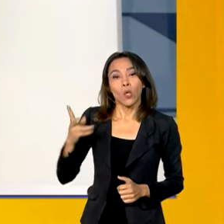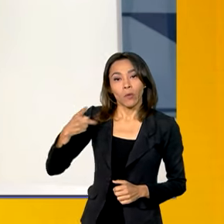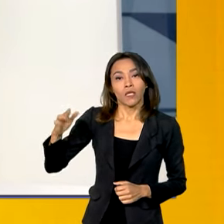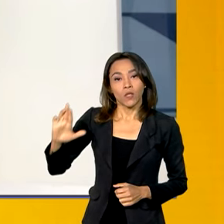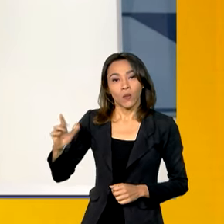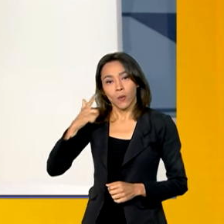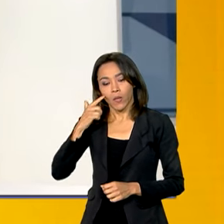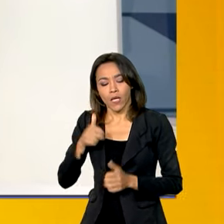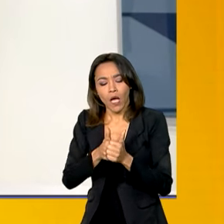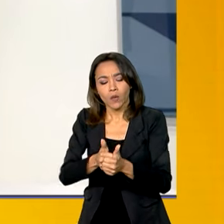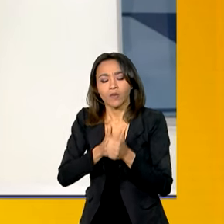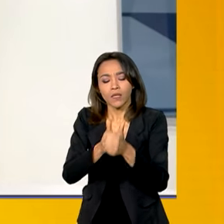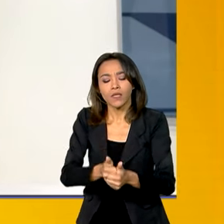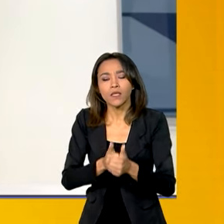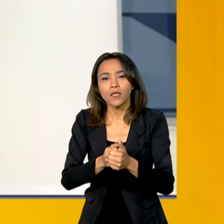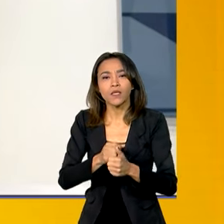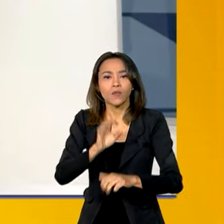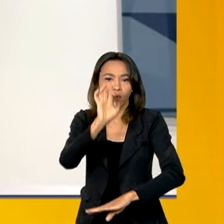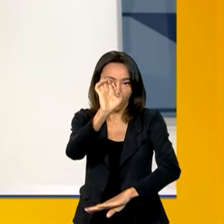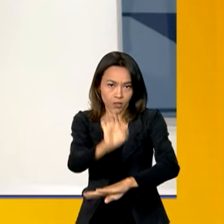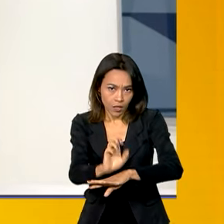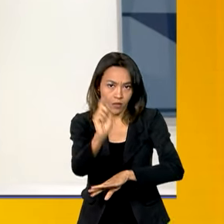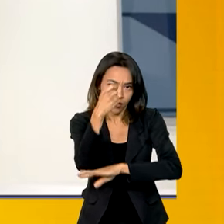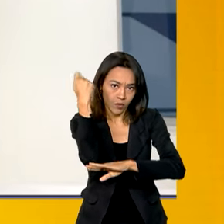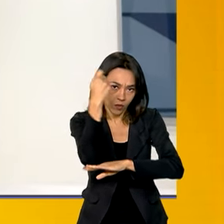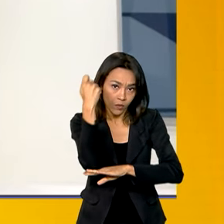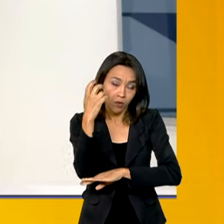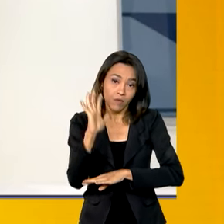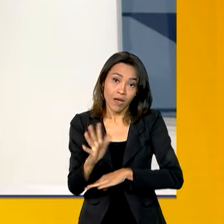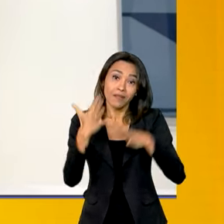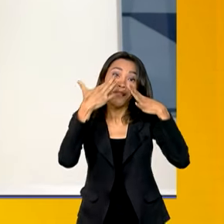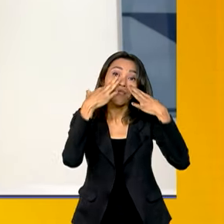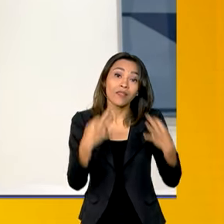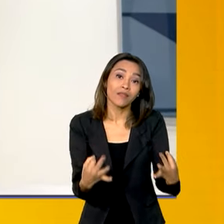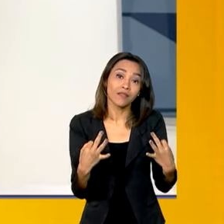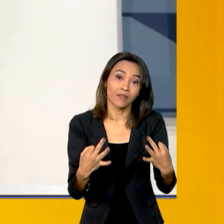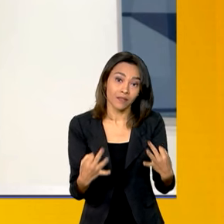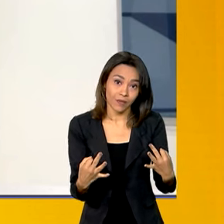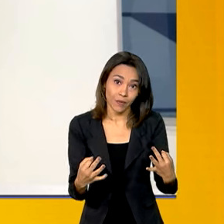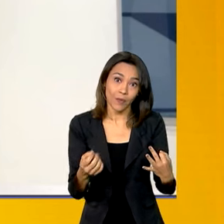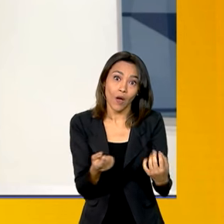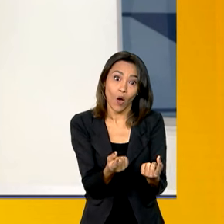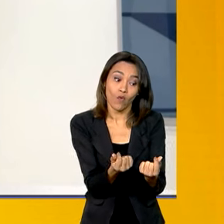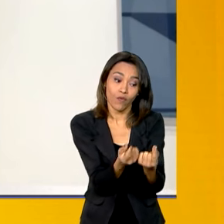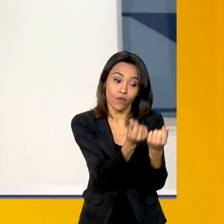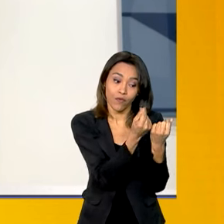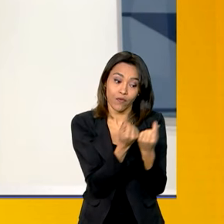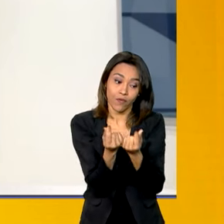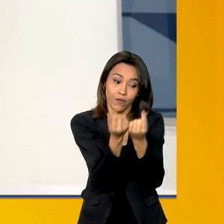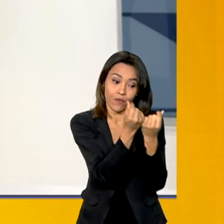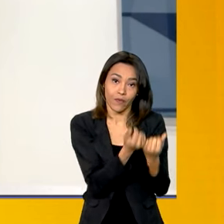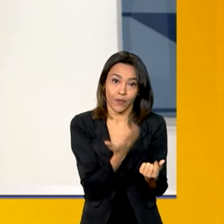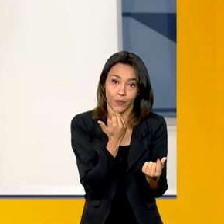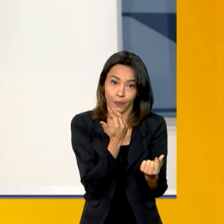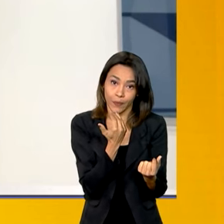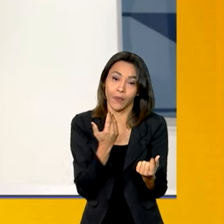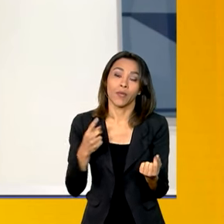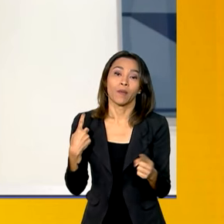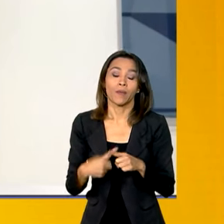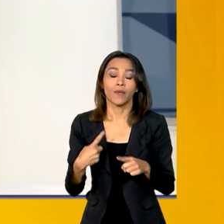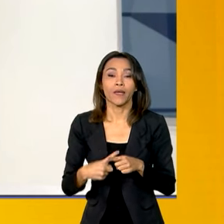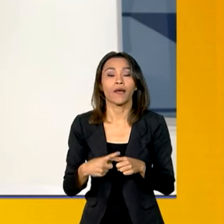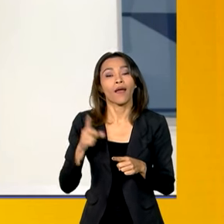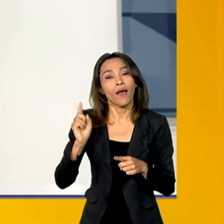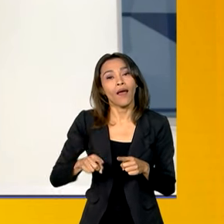a situação do Rio Grande do Sul, mas dá uma atenção muito especial na questão do preço dos alimentos, já que uma das suas prioridades é voltar,